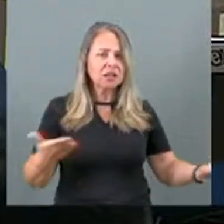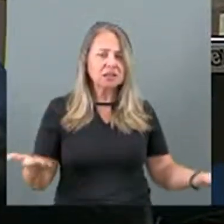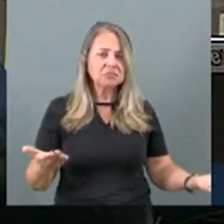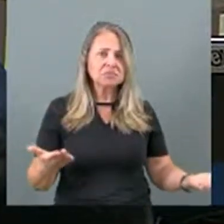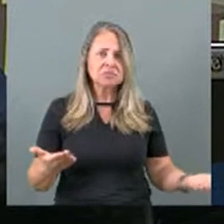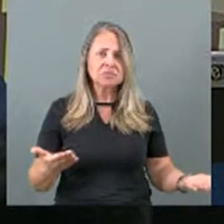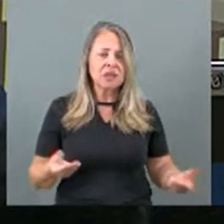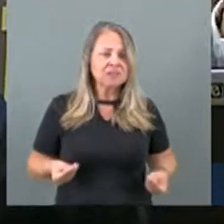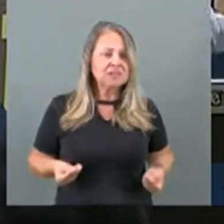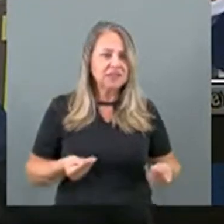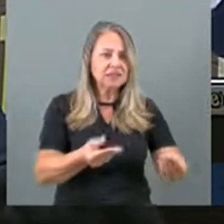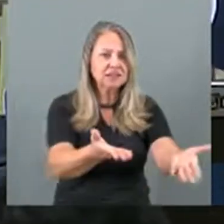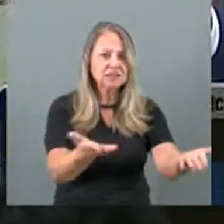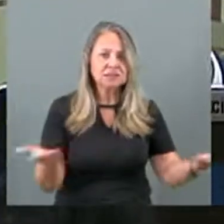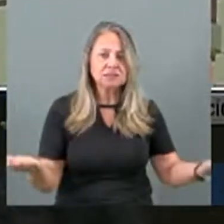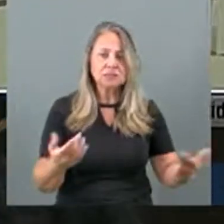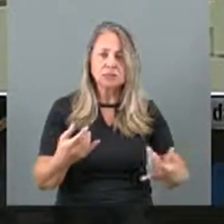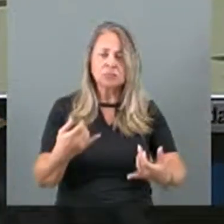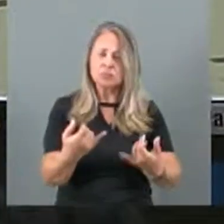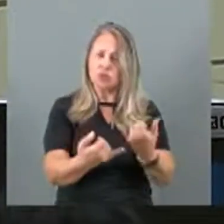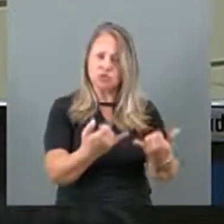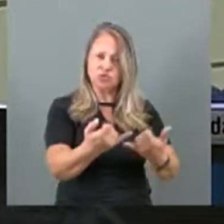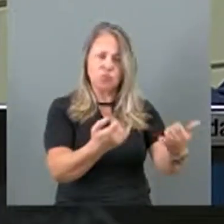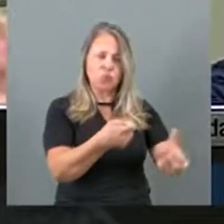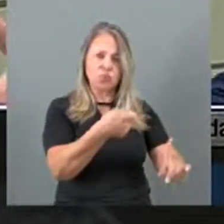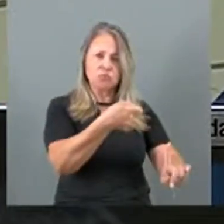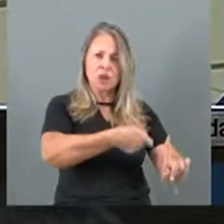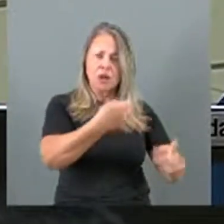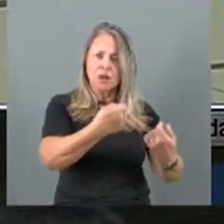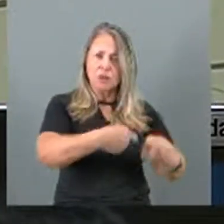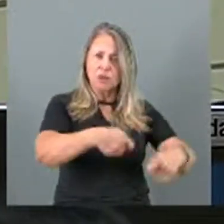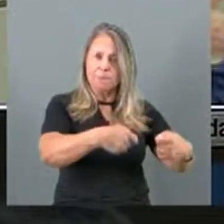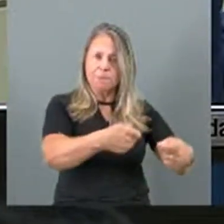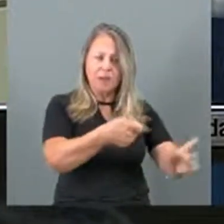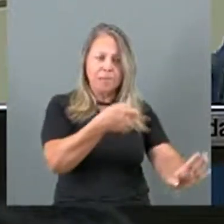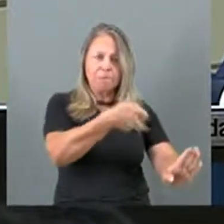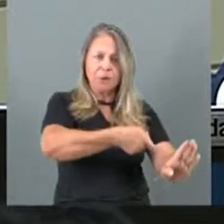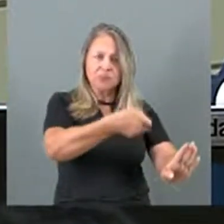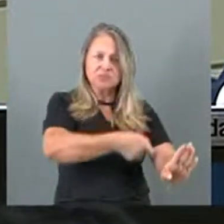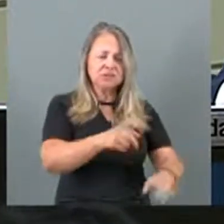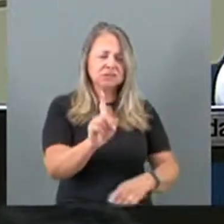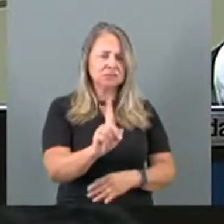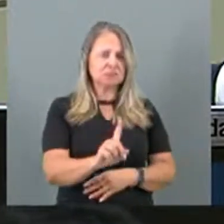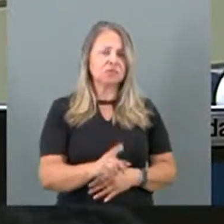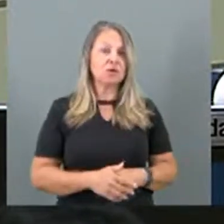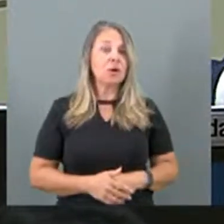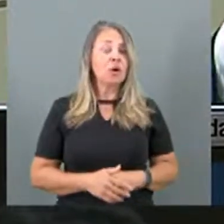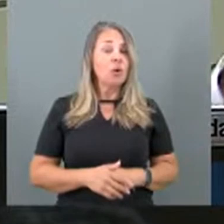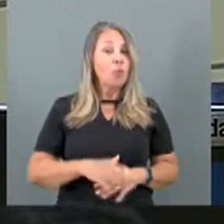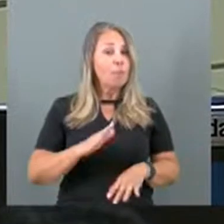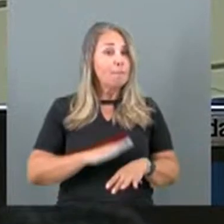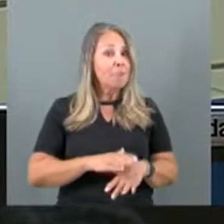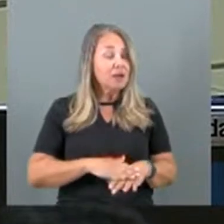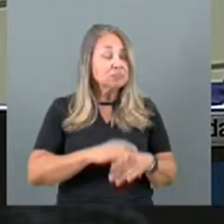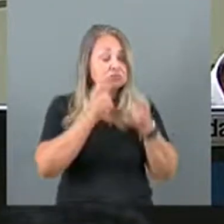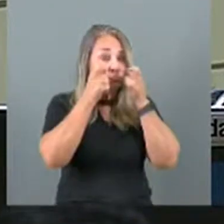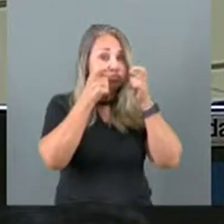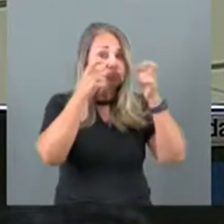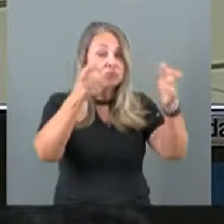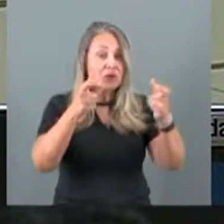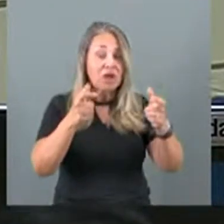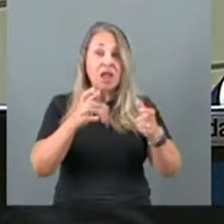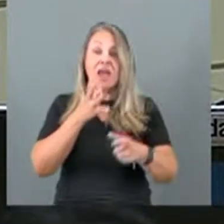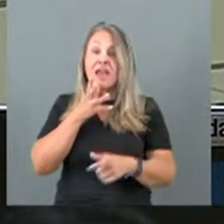jogo. Os caras estão doando para esses apostadores. Agora, o que me espanta é a demora do